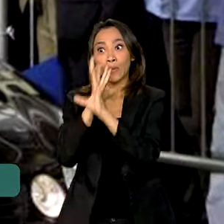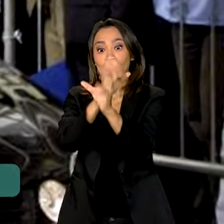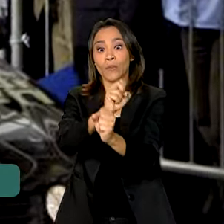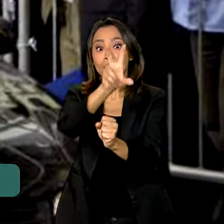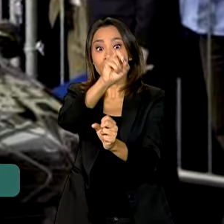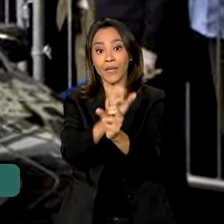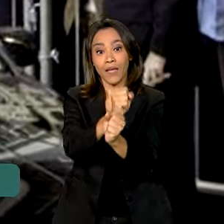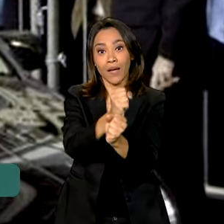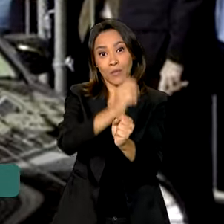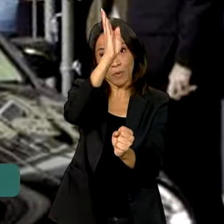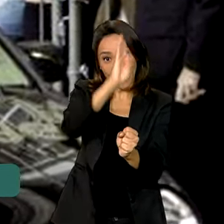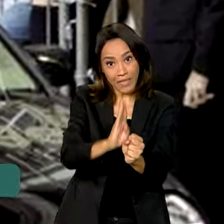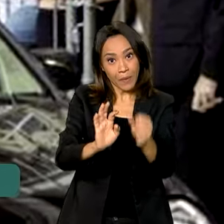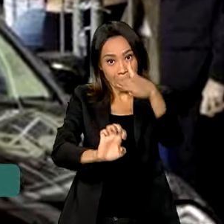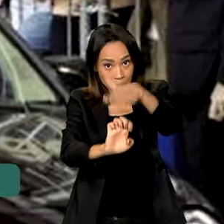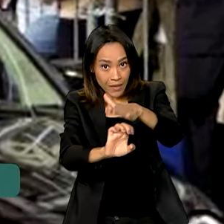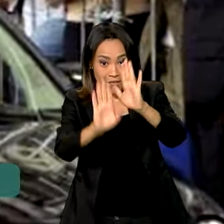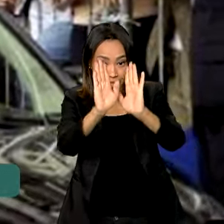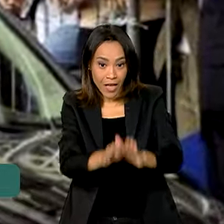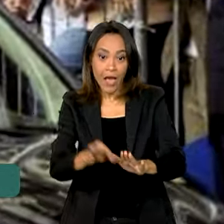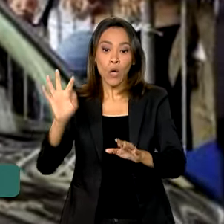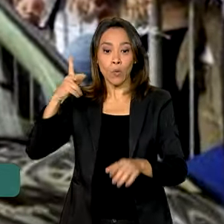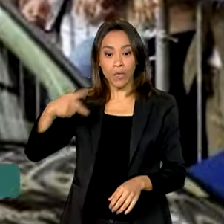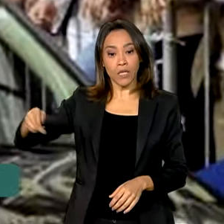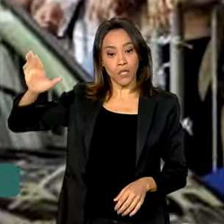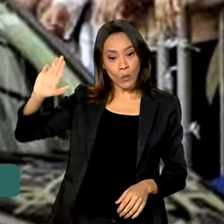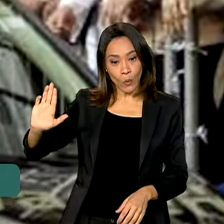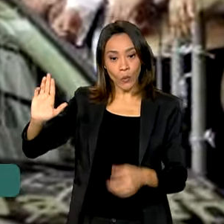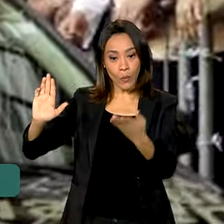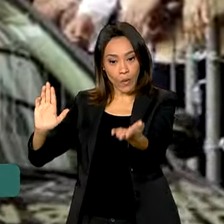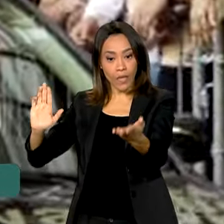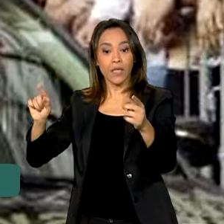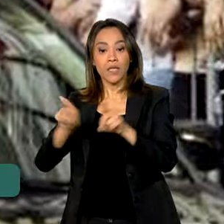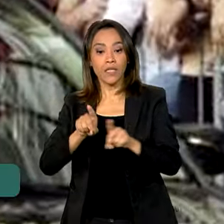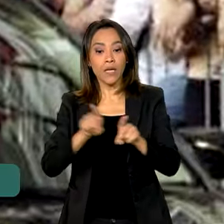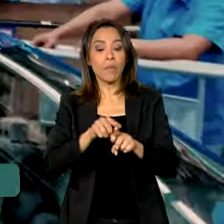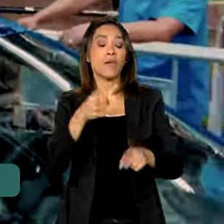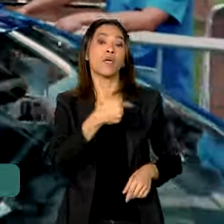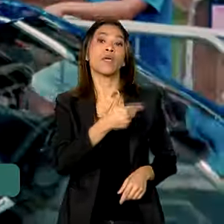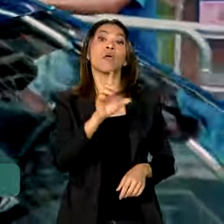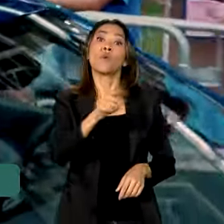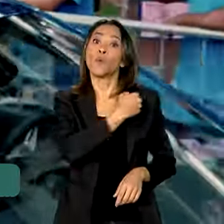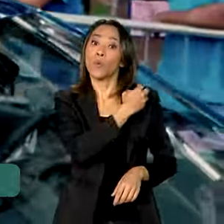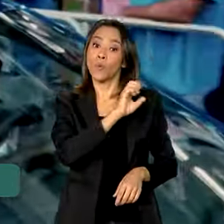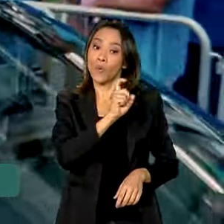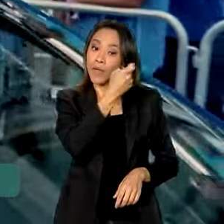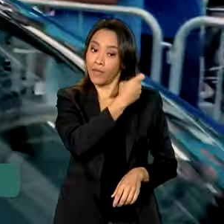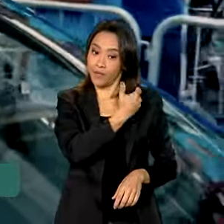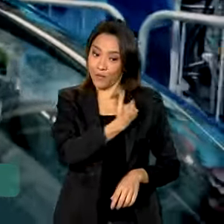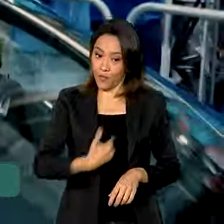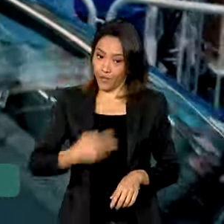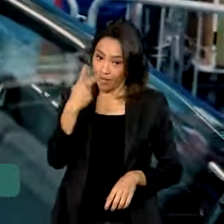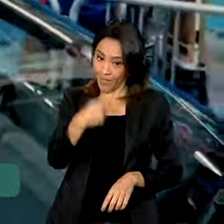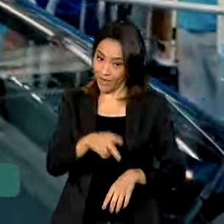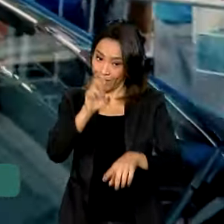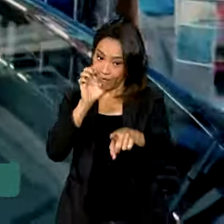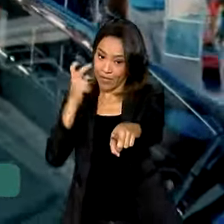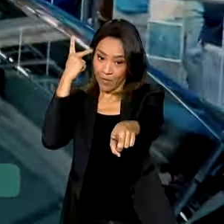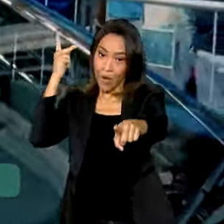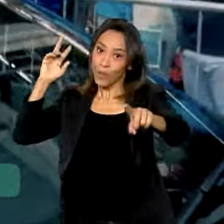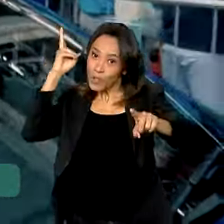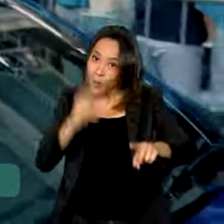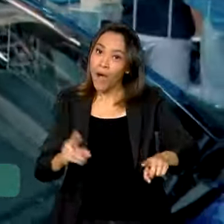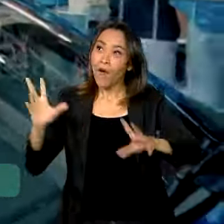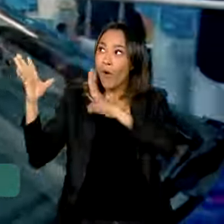no Brasil, o presidente Lula e o então governador de São Paulo, Geraldo Alckmin, repetiram o gesto. E no dia